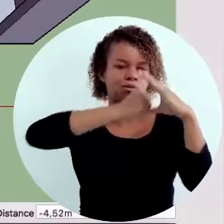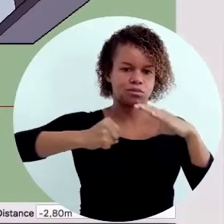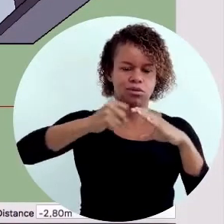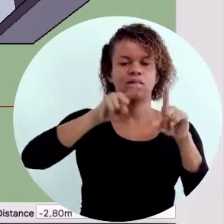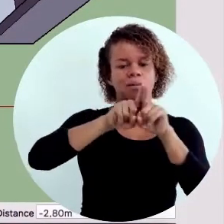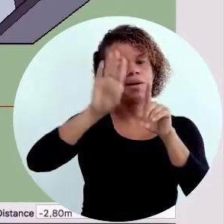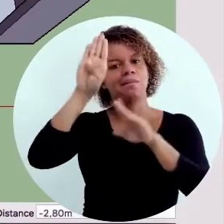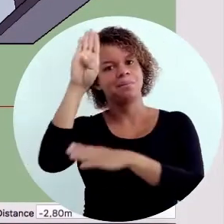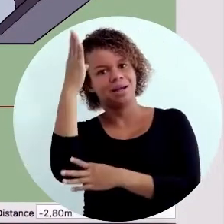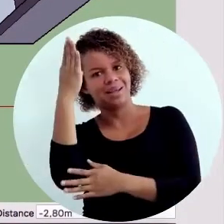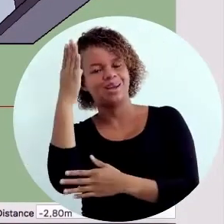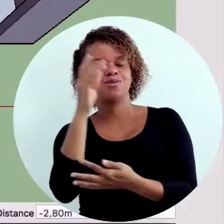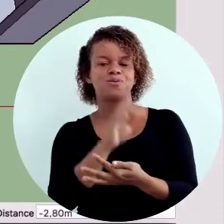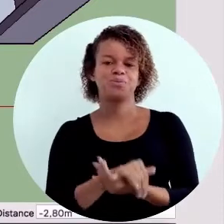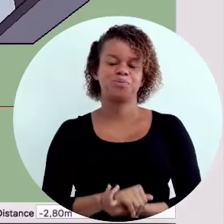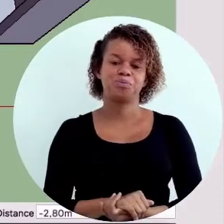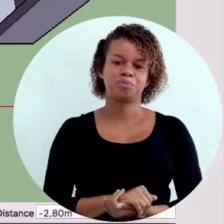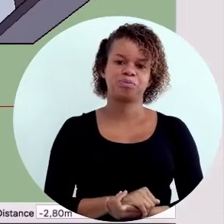banheiro.